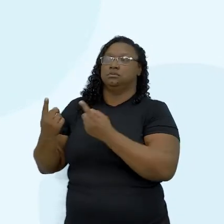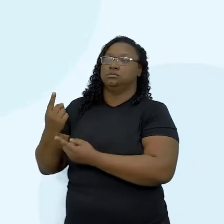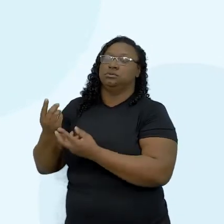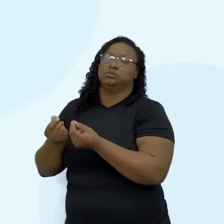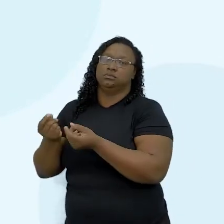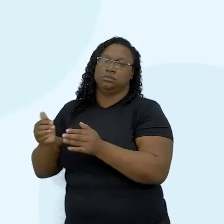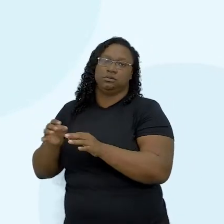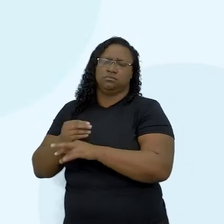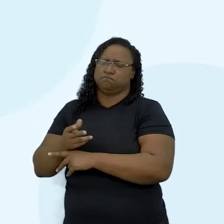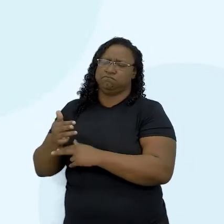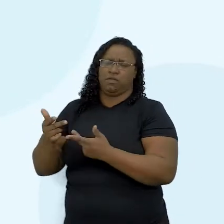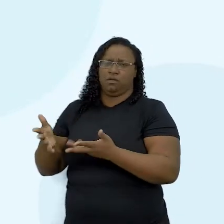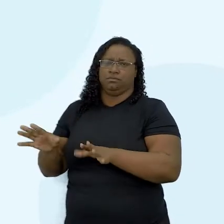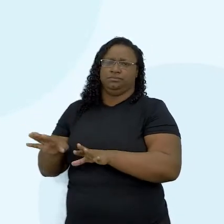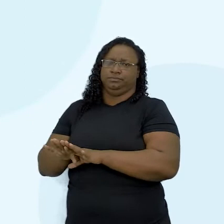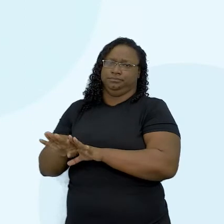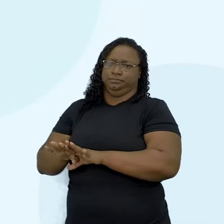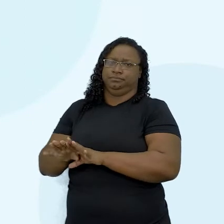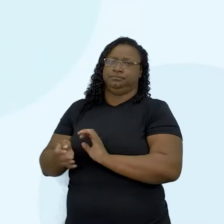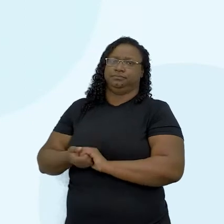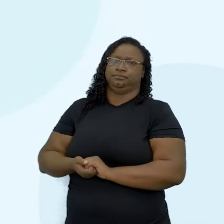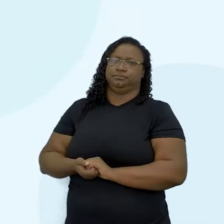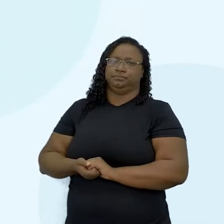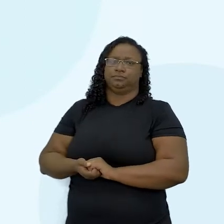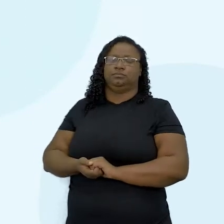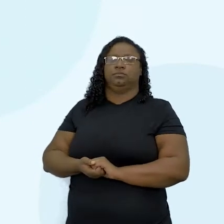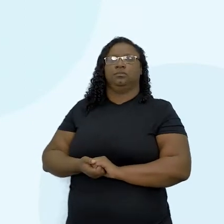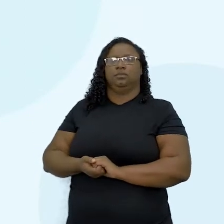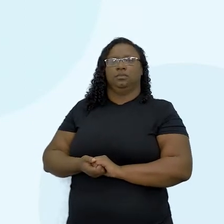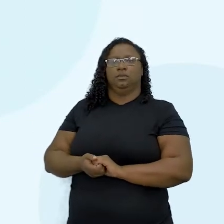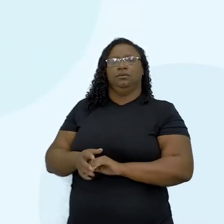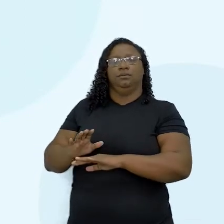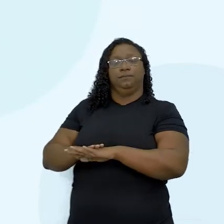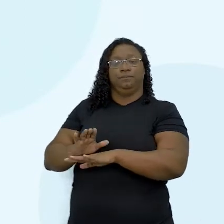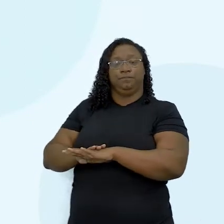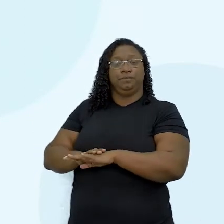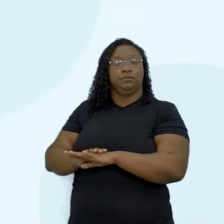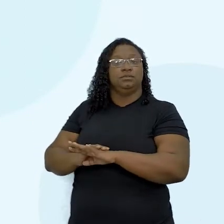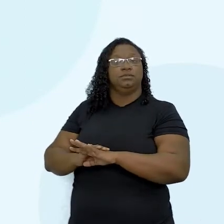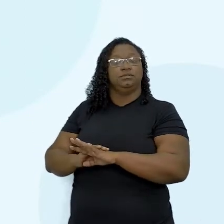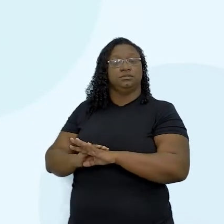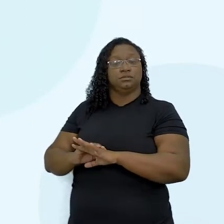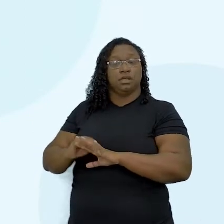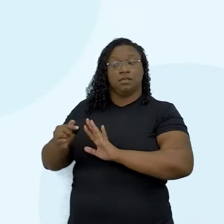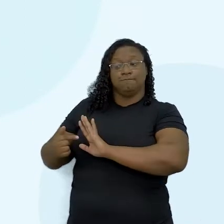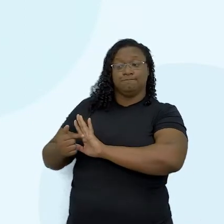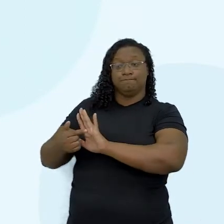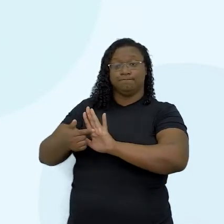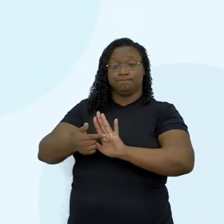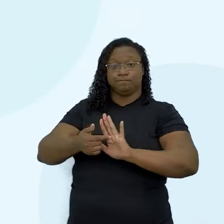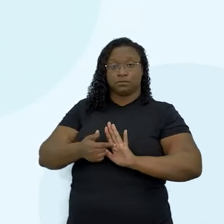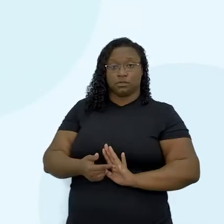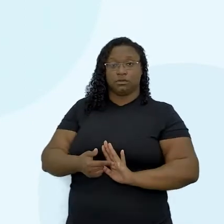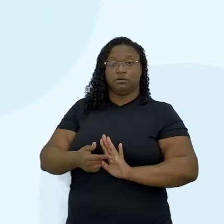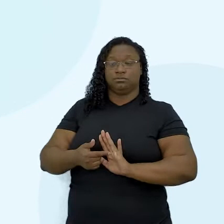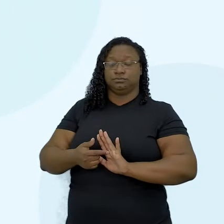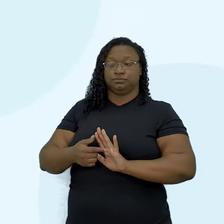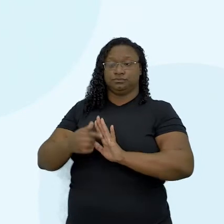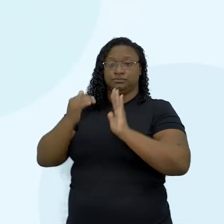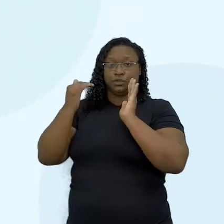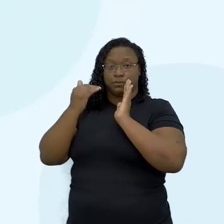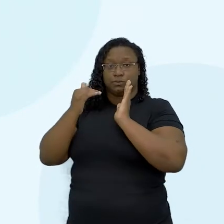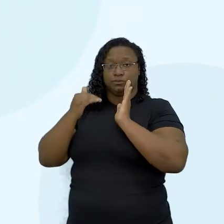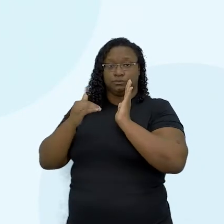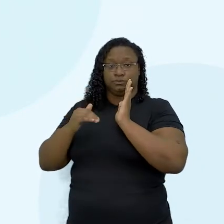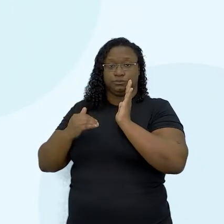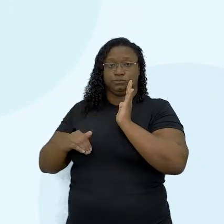outros campos do saber, e os torna fundamentais para fornecer dados e informações que alimentam